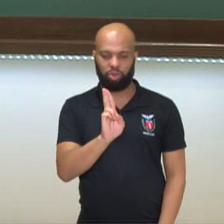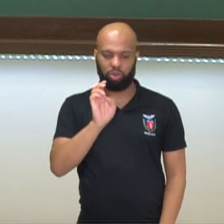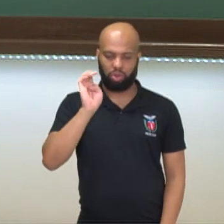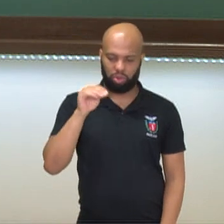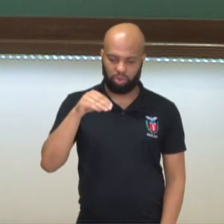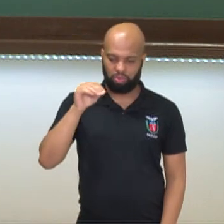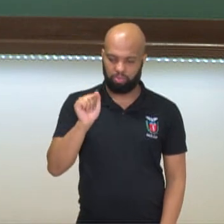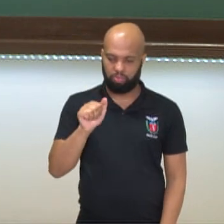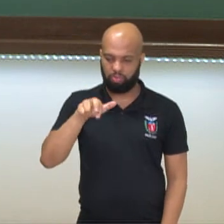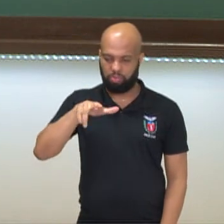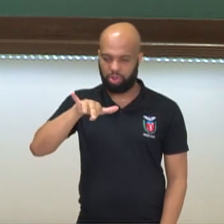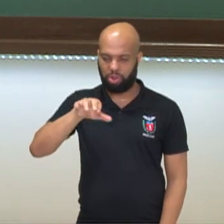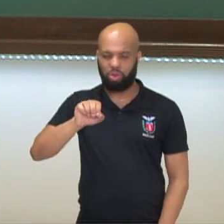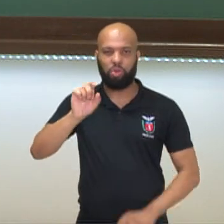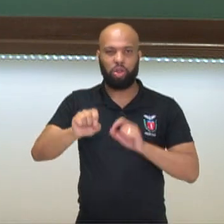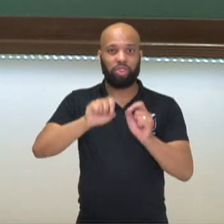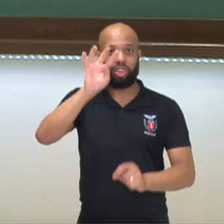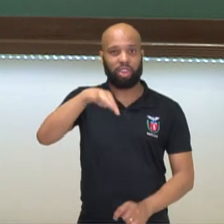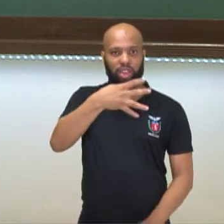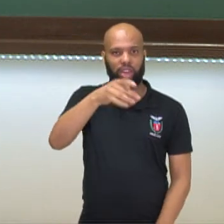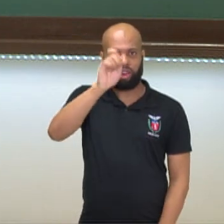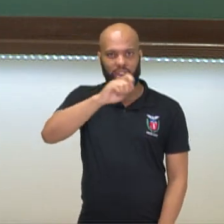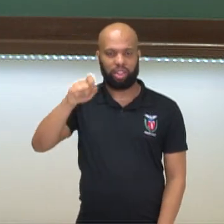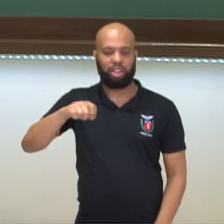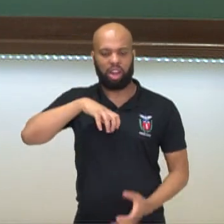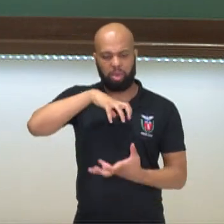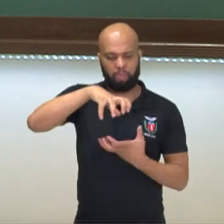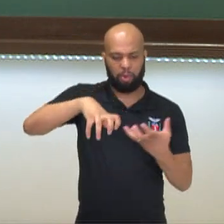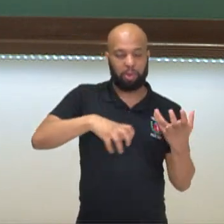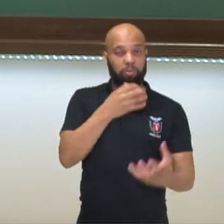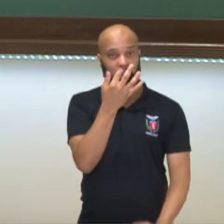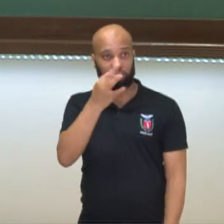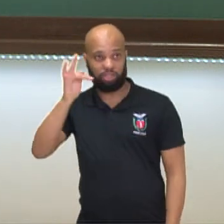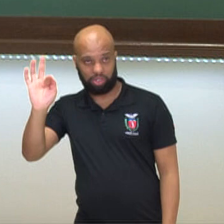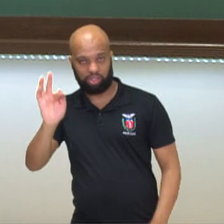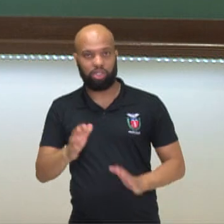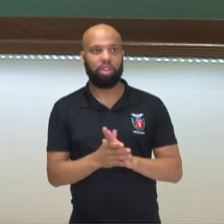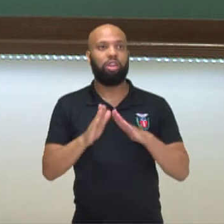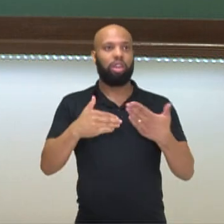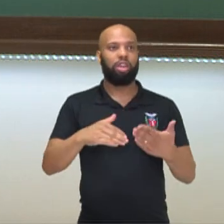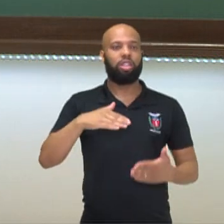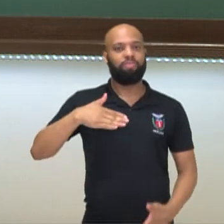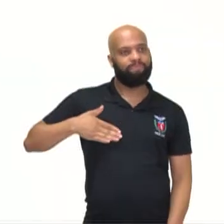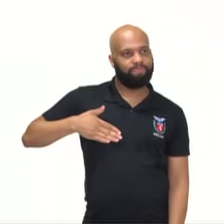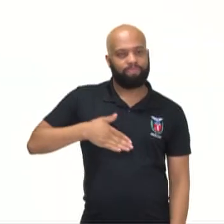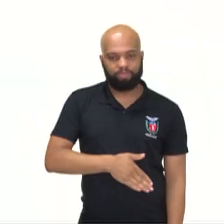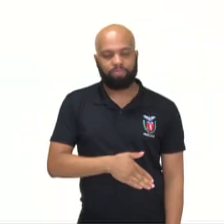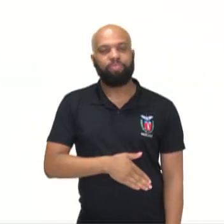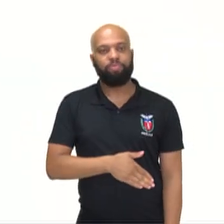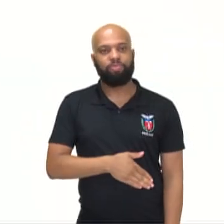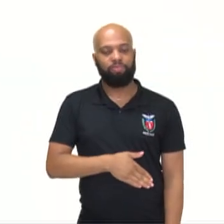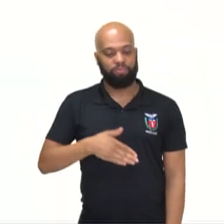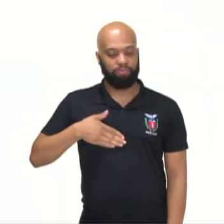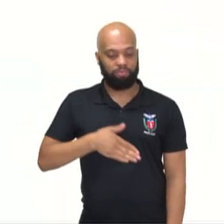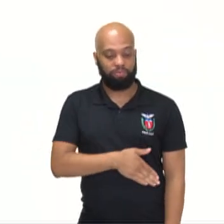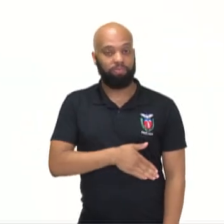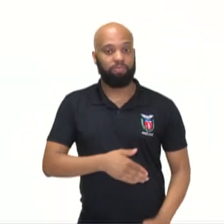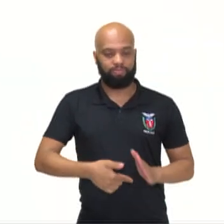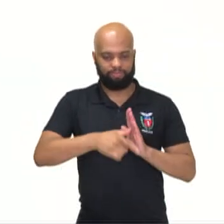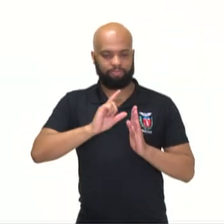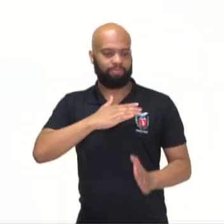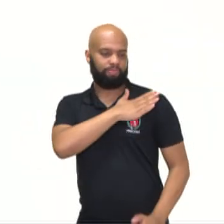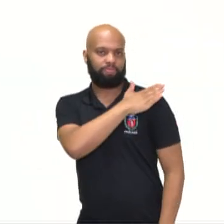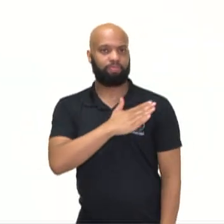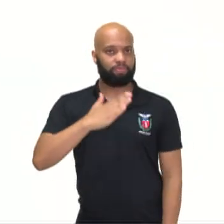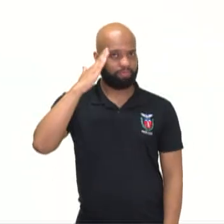referente ao calendário revolucionário da Revolução Francesa. O Napoleão, ele era um general naquele